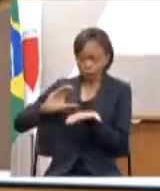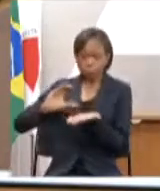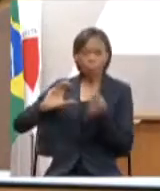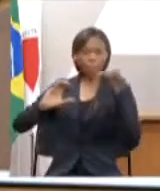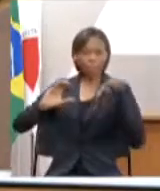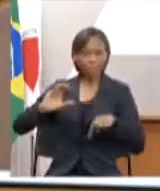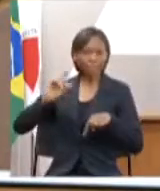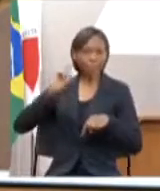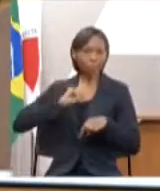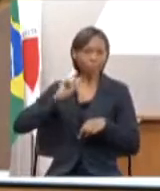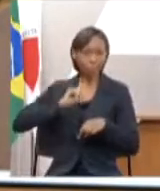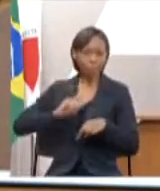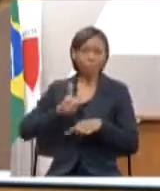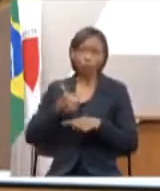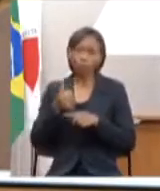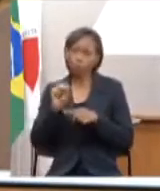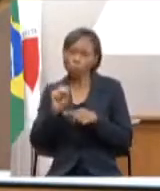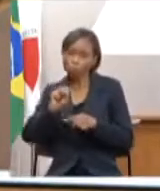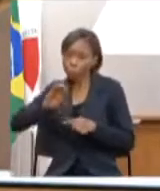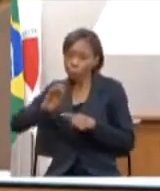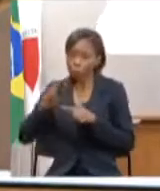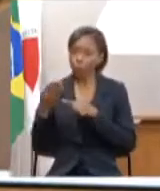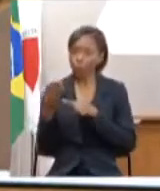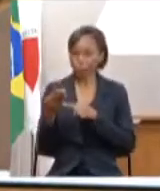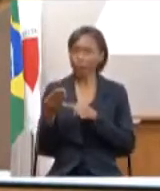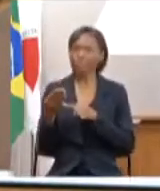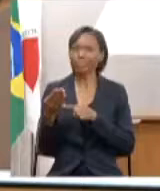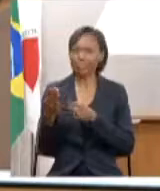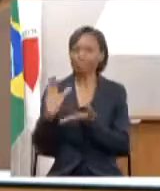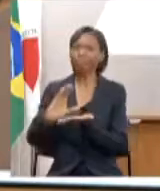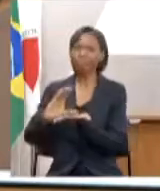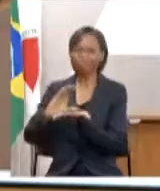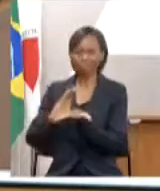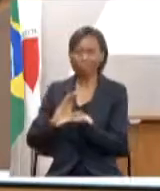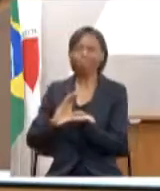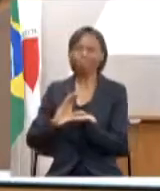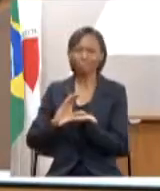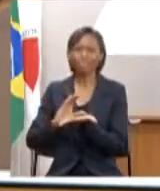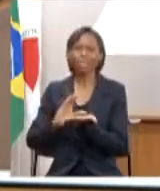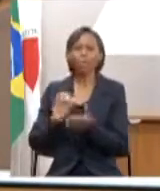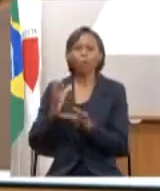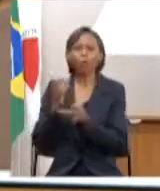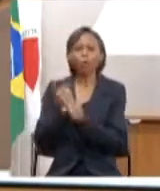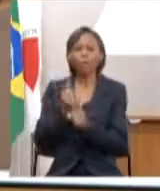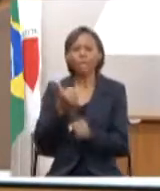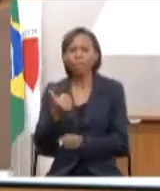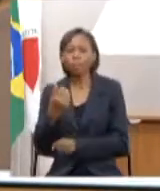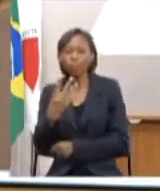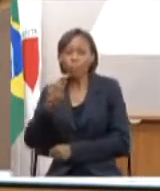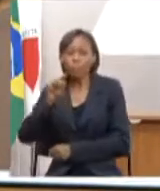a gente teve 18 bilhões de reais em investimentos e isso se traduz em 14.500 empregos diretos,